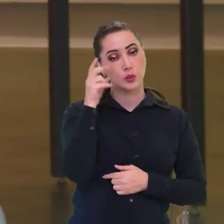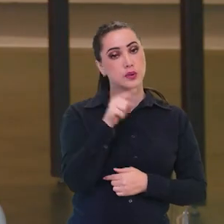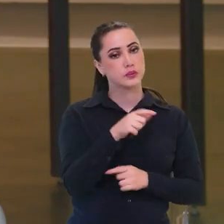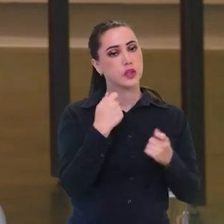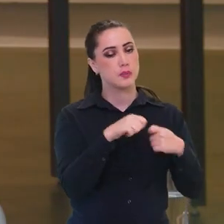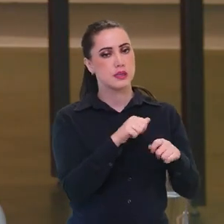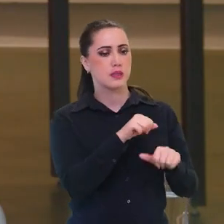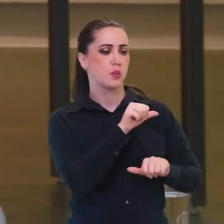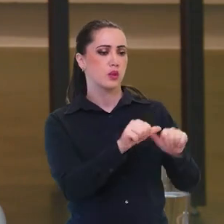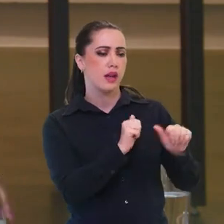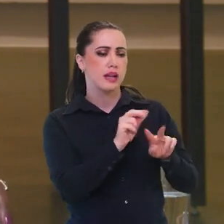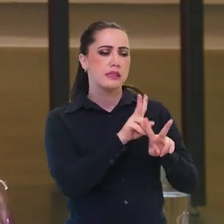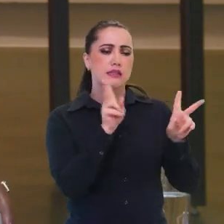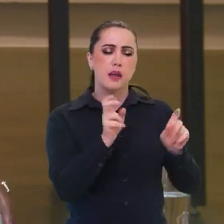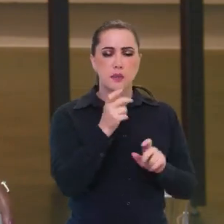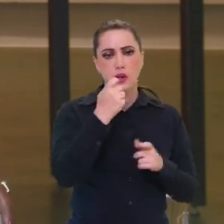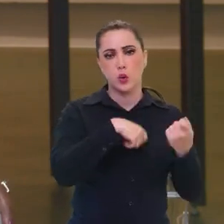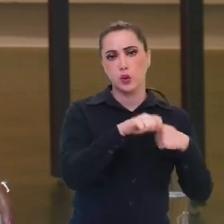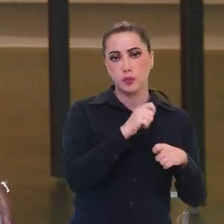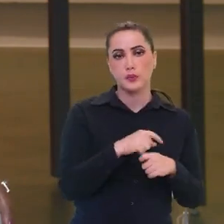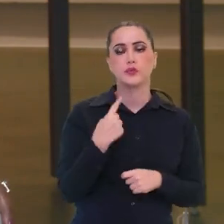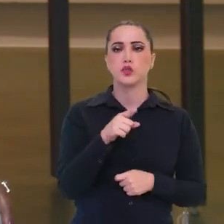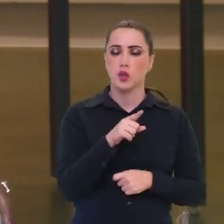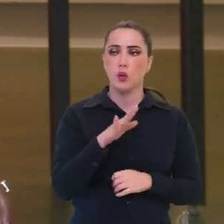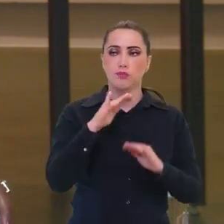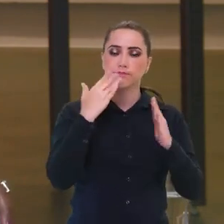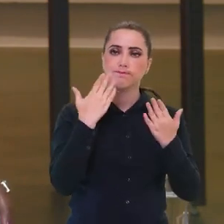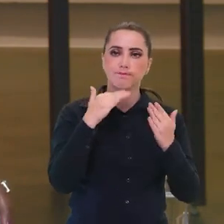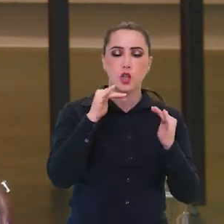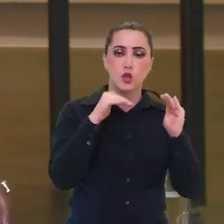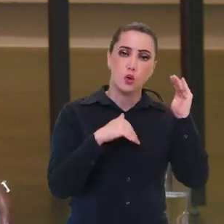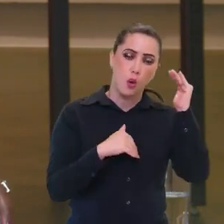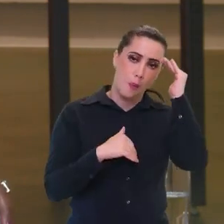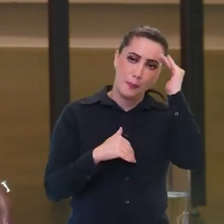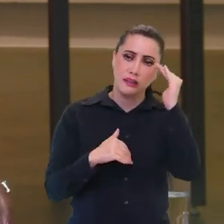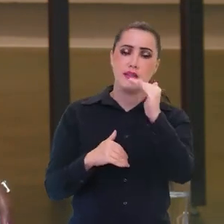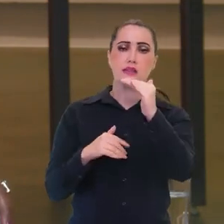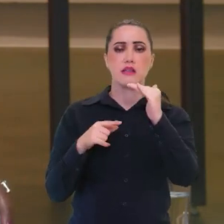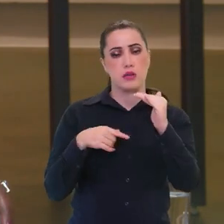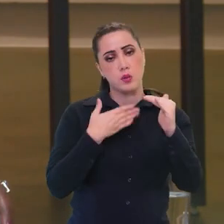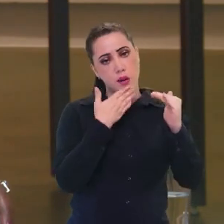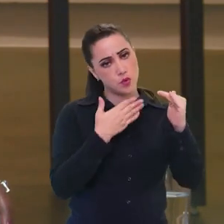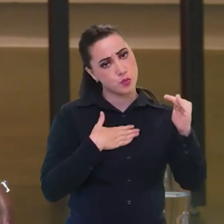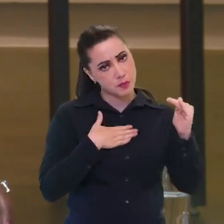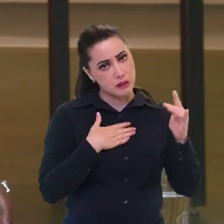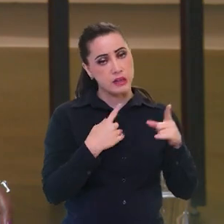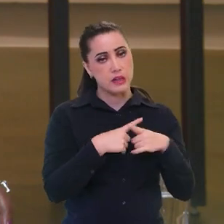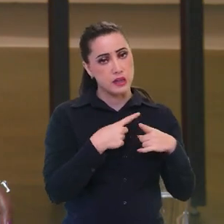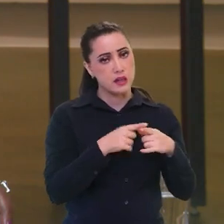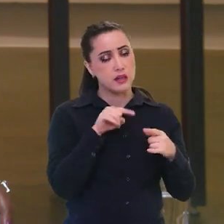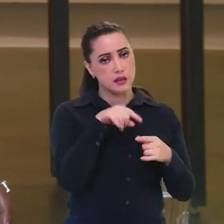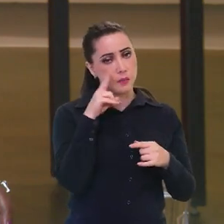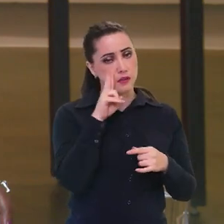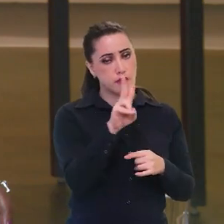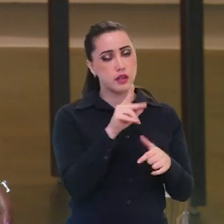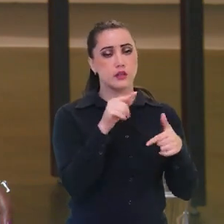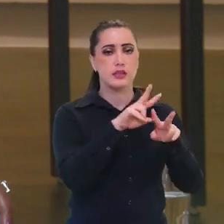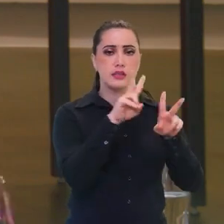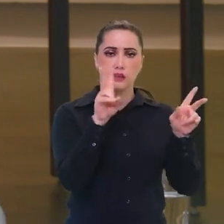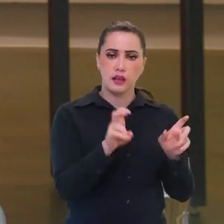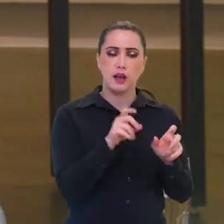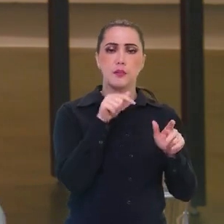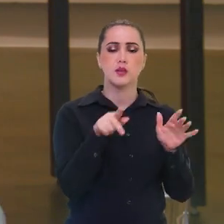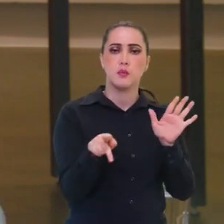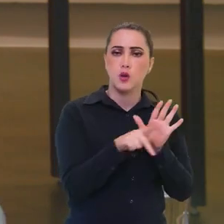Destravar esse vetor econômico da cultura. Então, eu estou seguindo isso à risca, procurando cumprir as coisas que o governo traz,